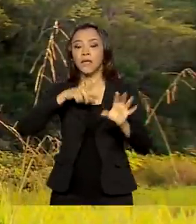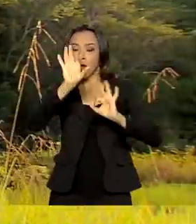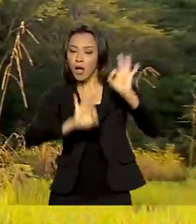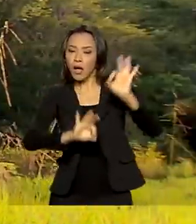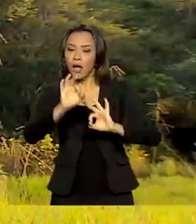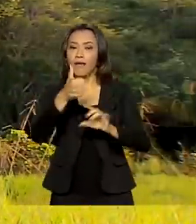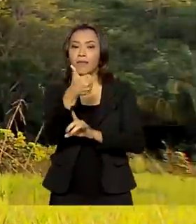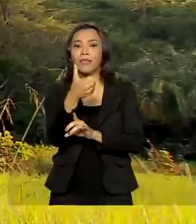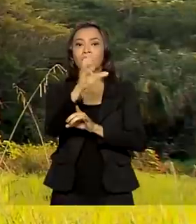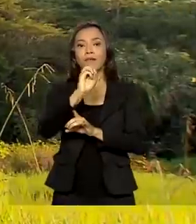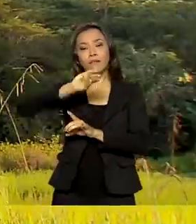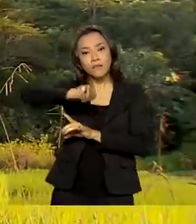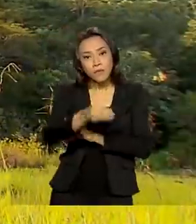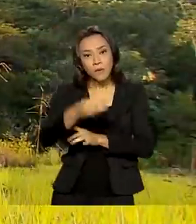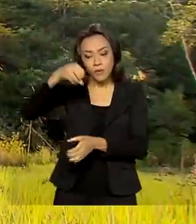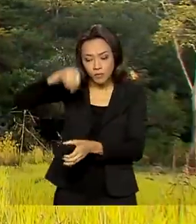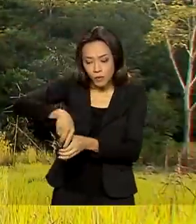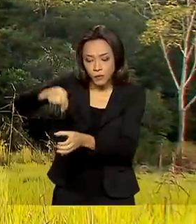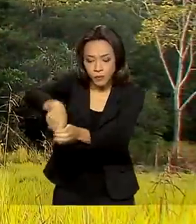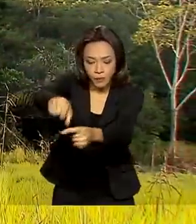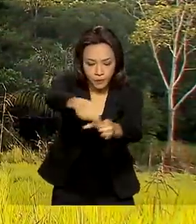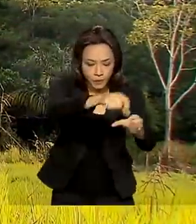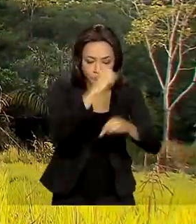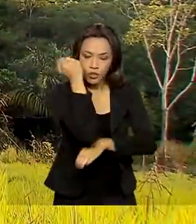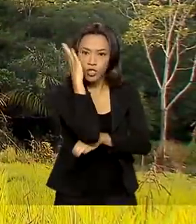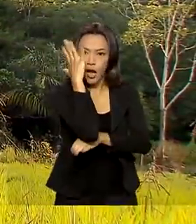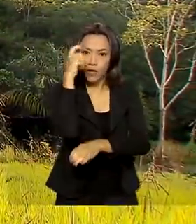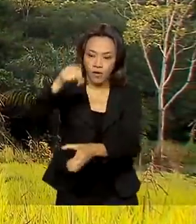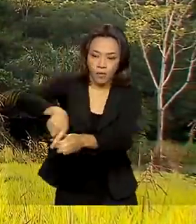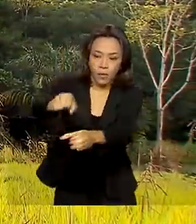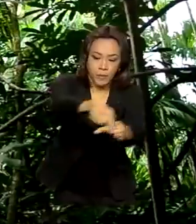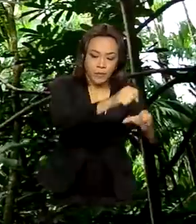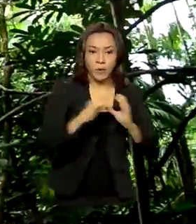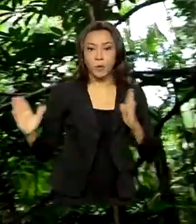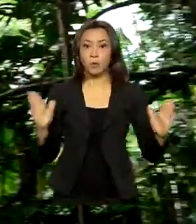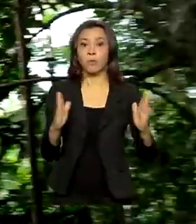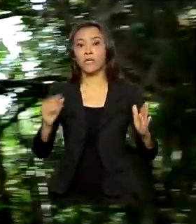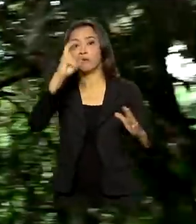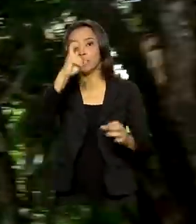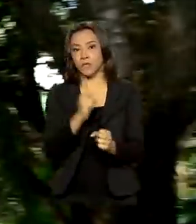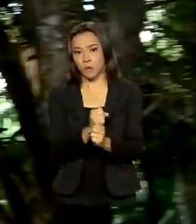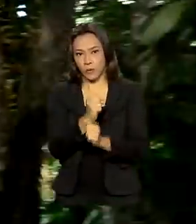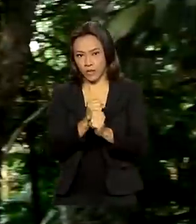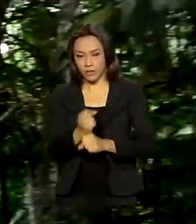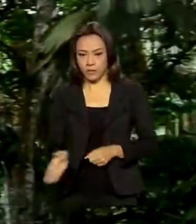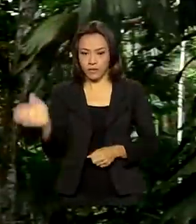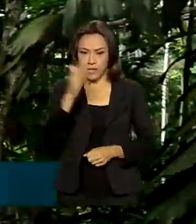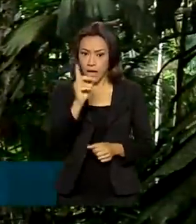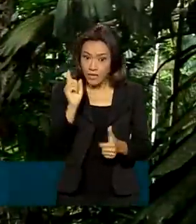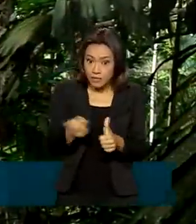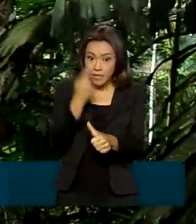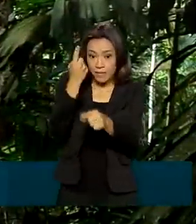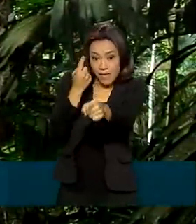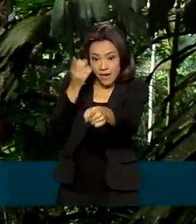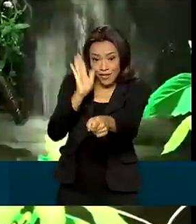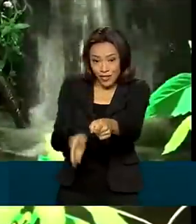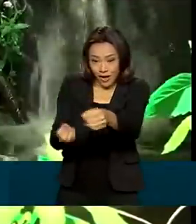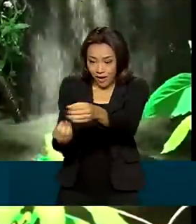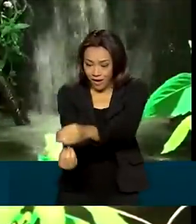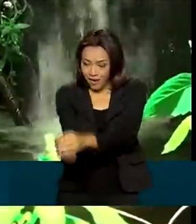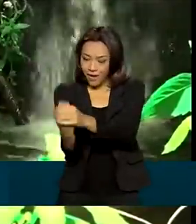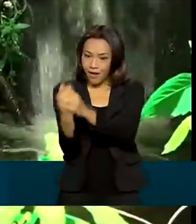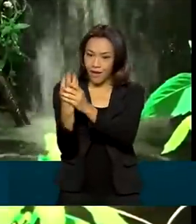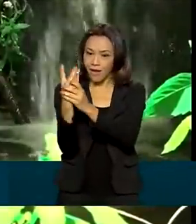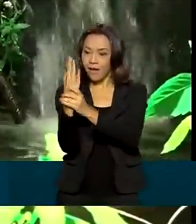10 milhões de árvores em todo o Brasil nos próximos cinco anos. As primeiras mudas já começaram a ser plantadas